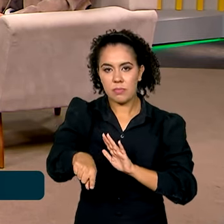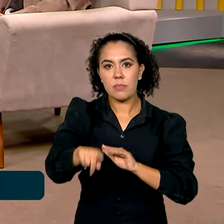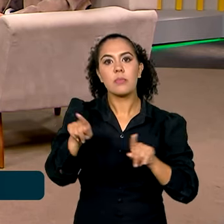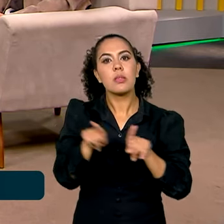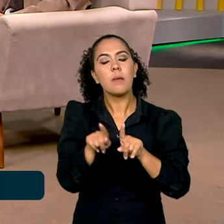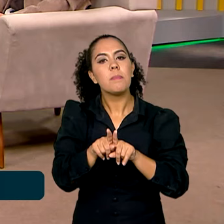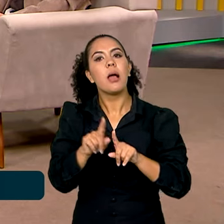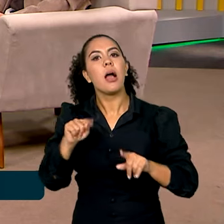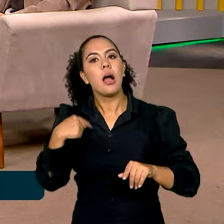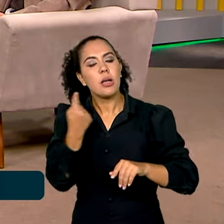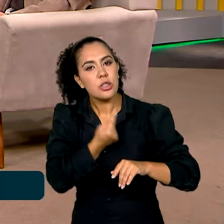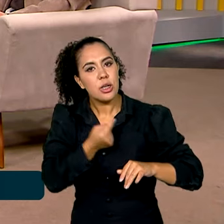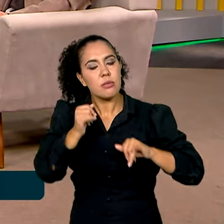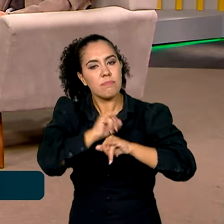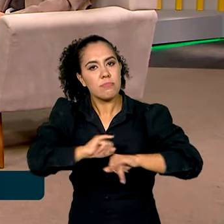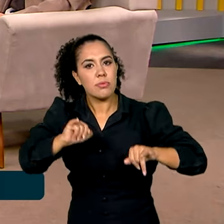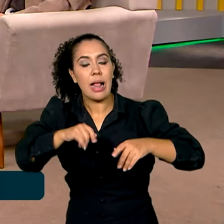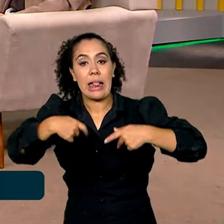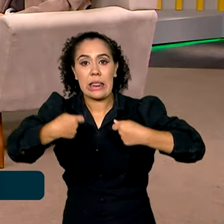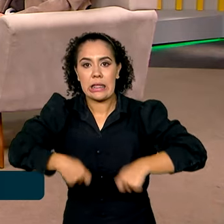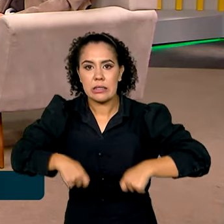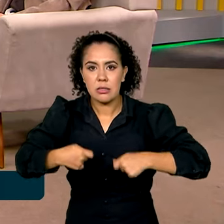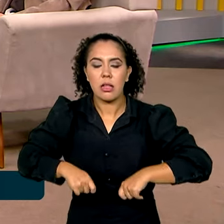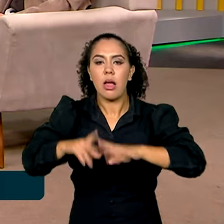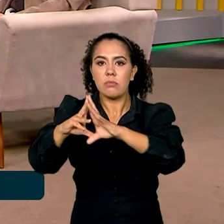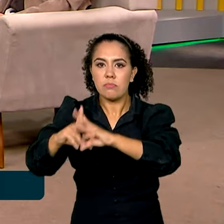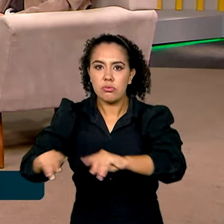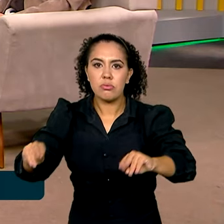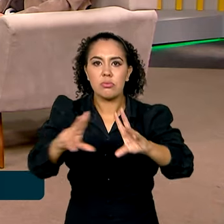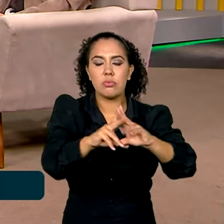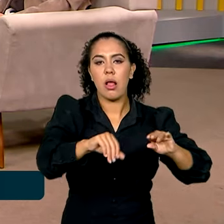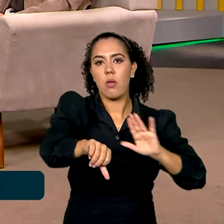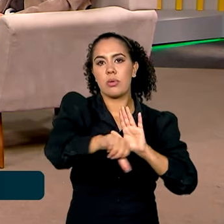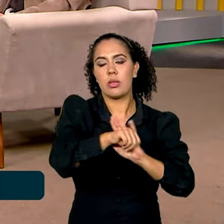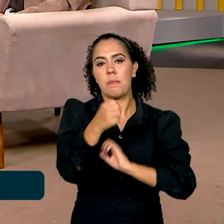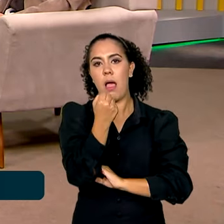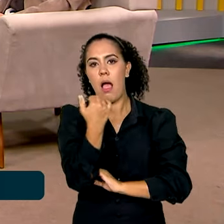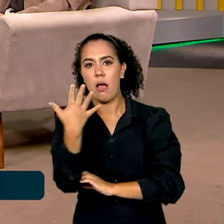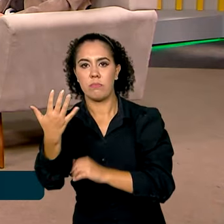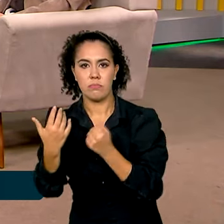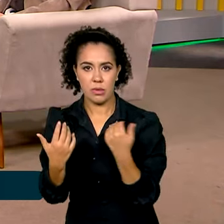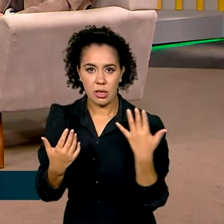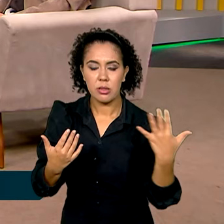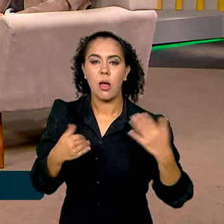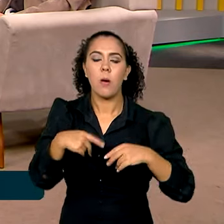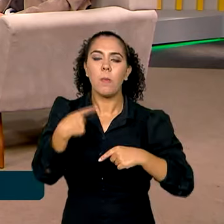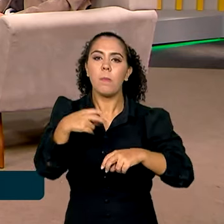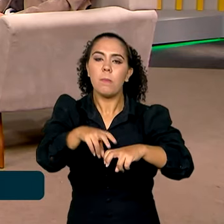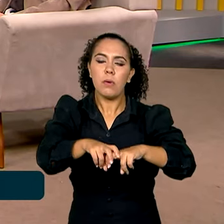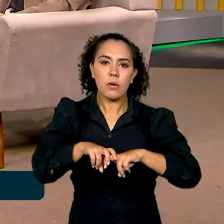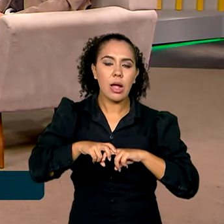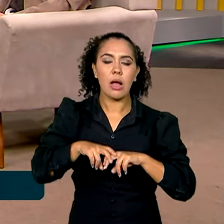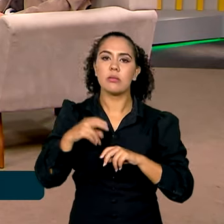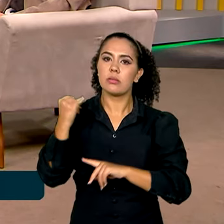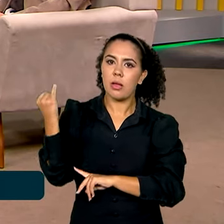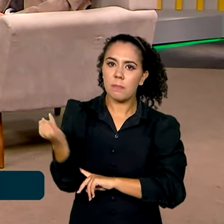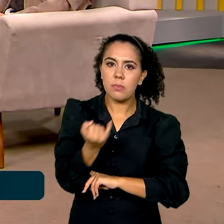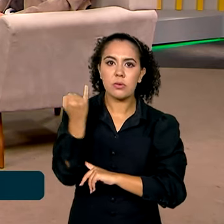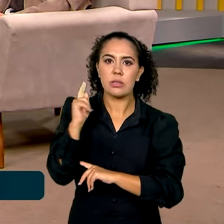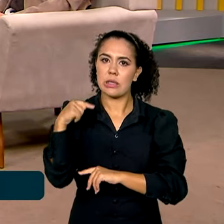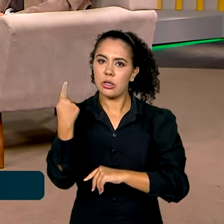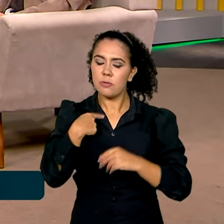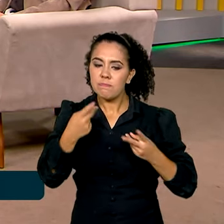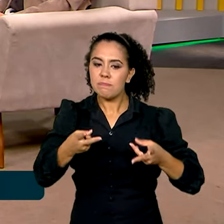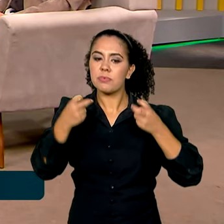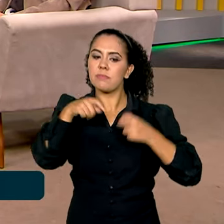necessidade de fazer o enfrentamento aos crimes ambientais. Por conta da importância que enxergamos